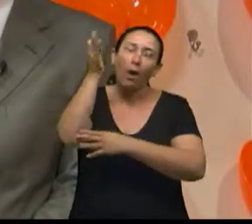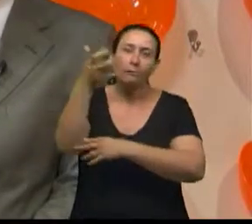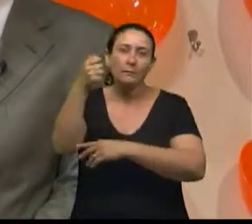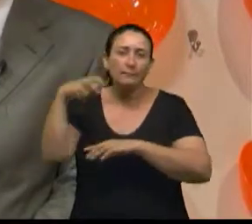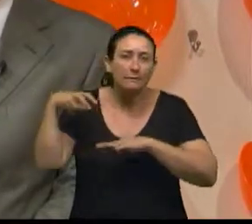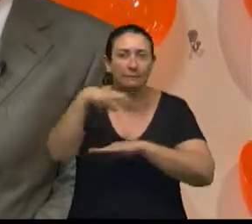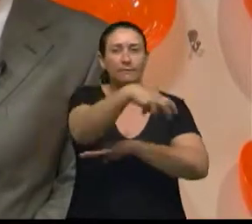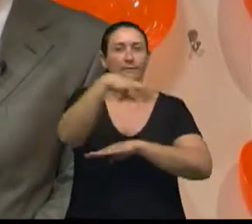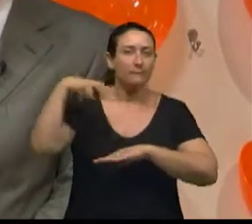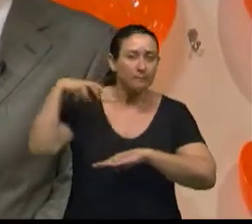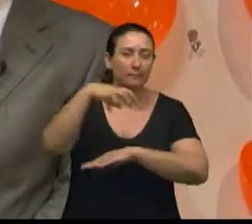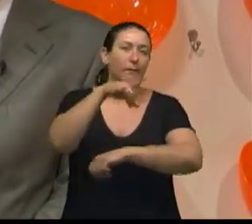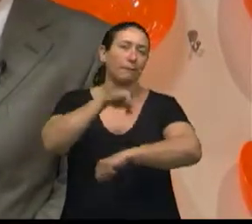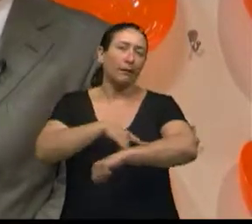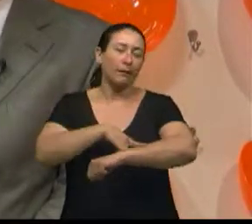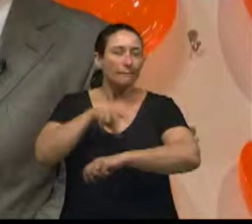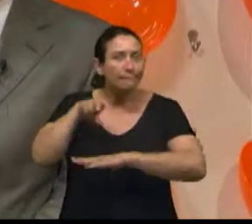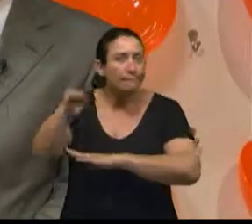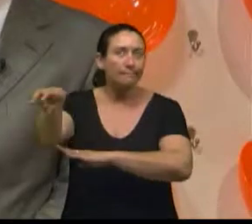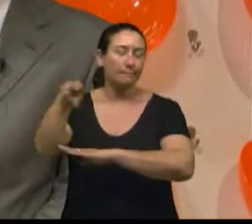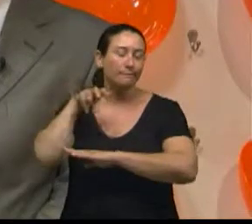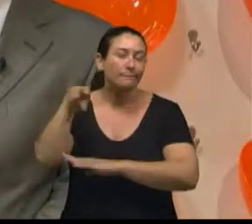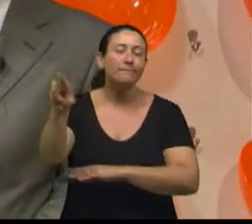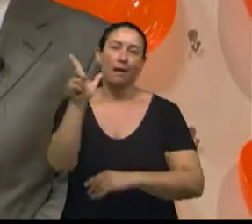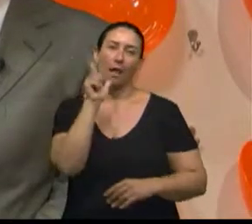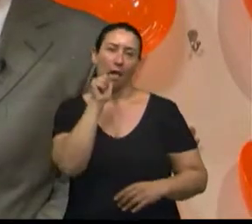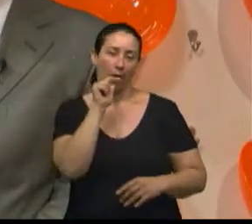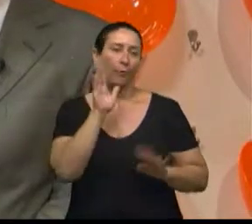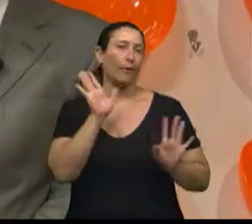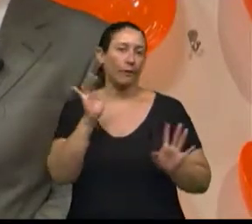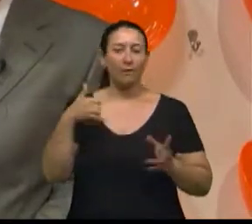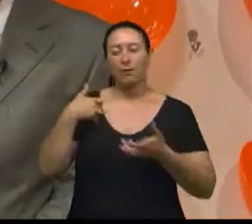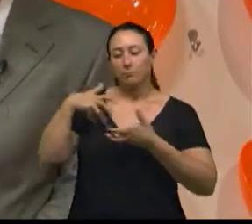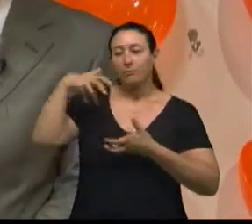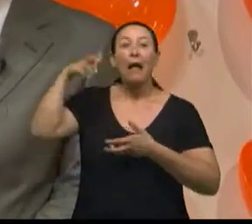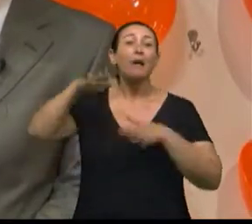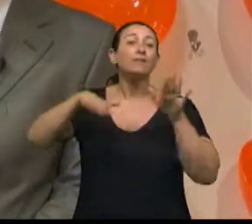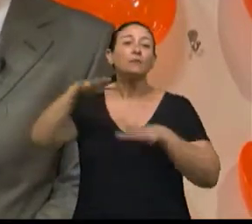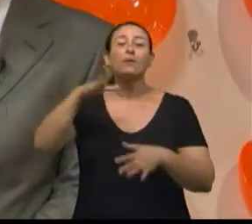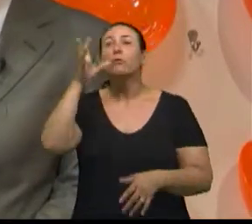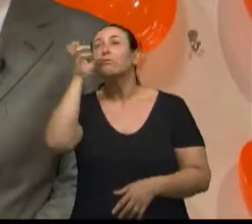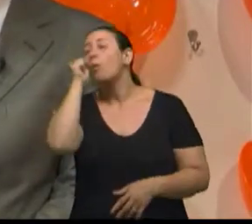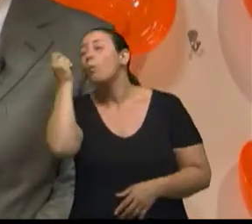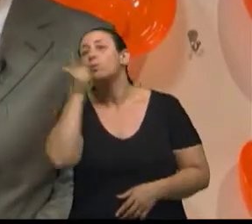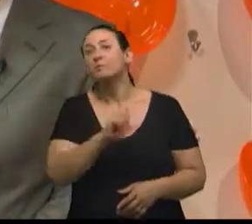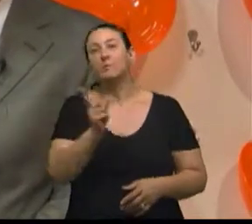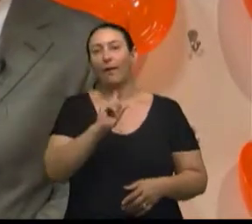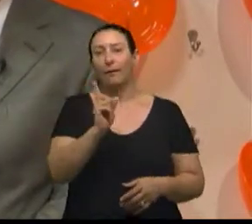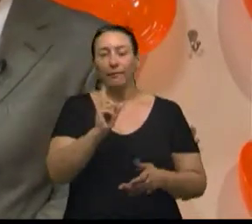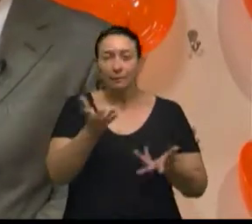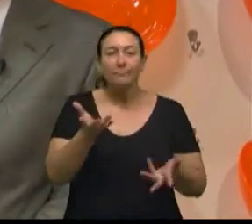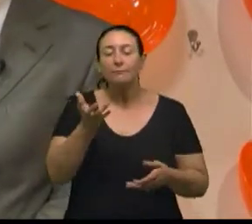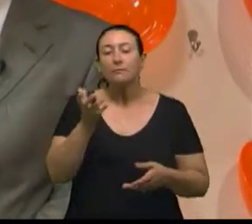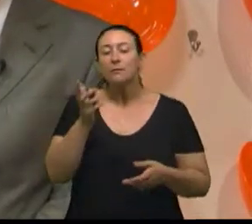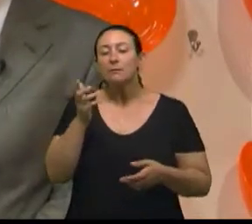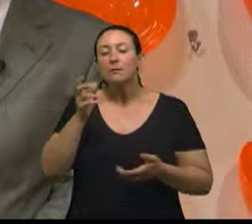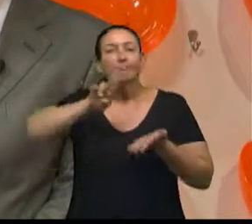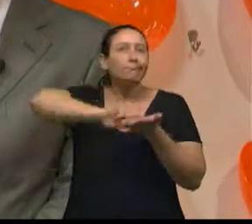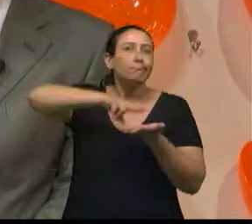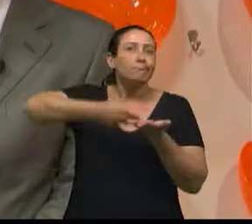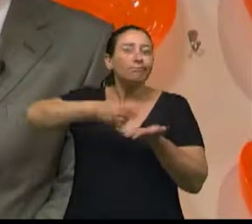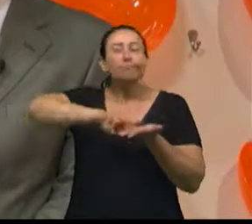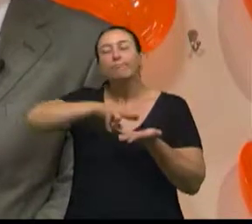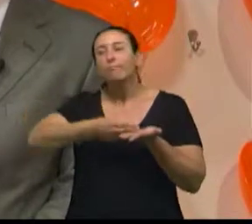banheiro, para tomar uma água, às vezes estão com insônia e com isso elas acabam muitas